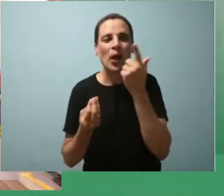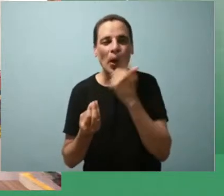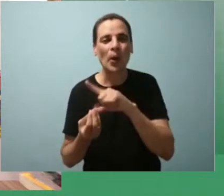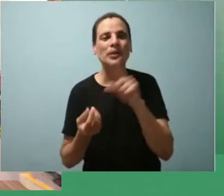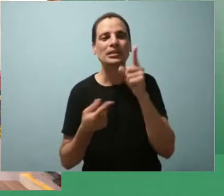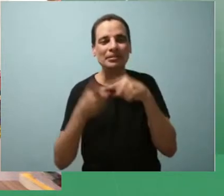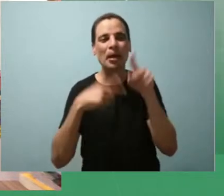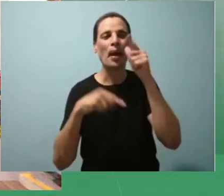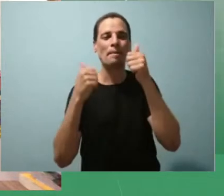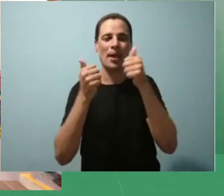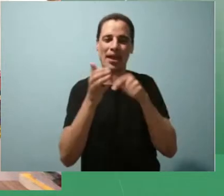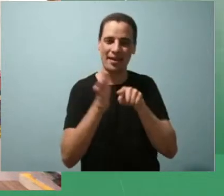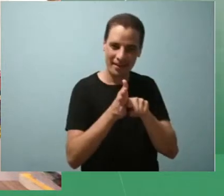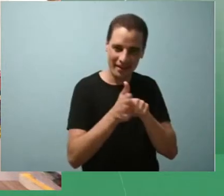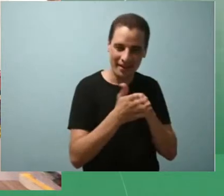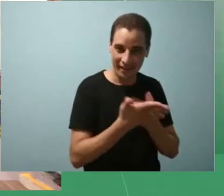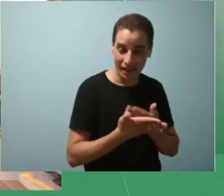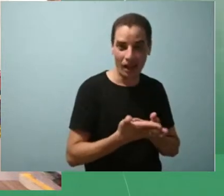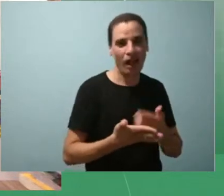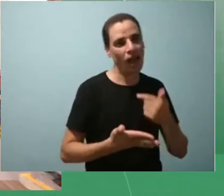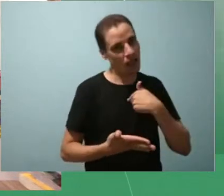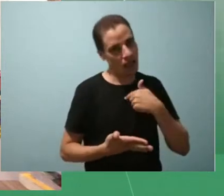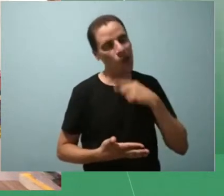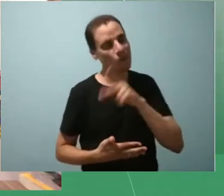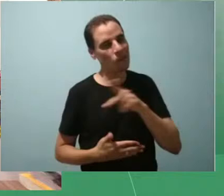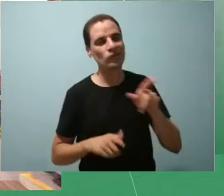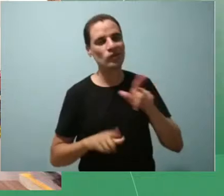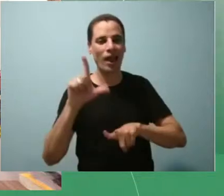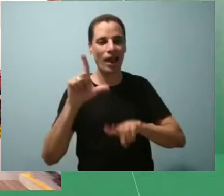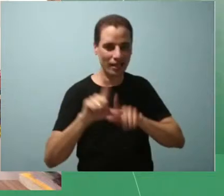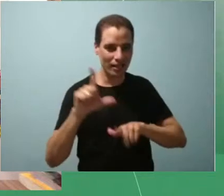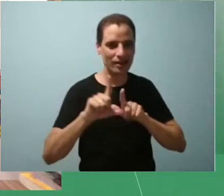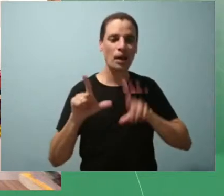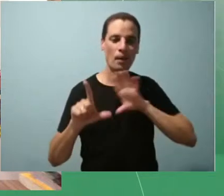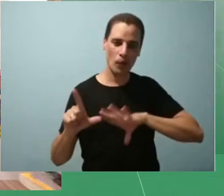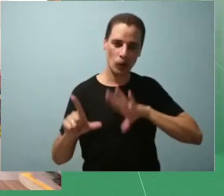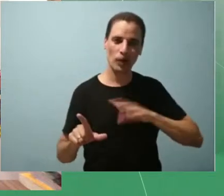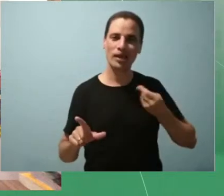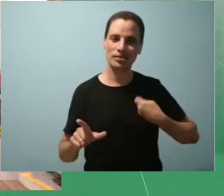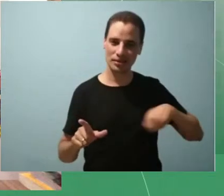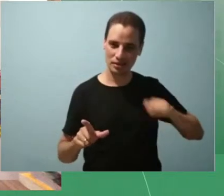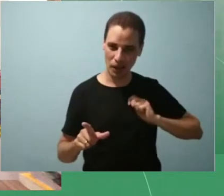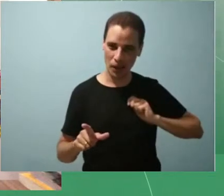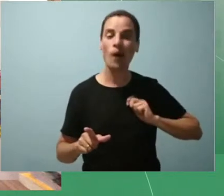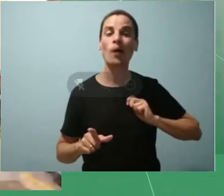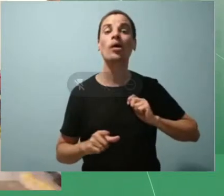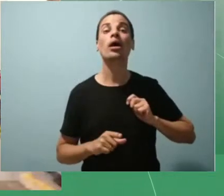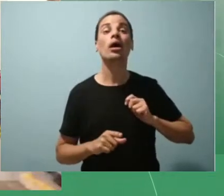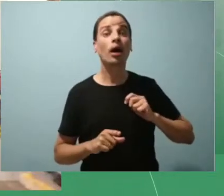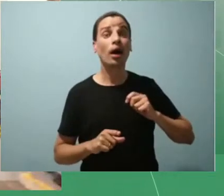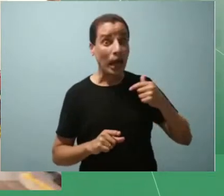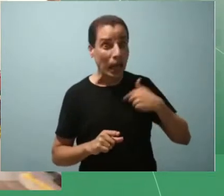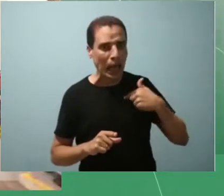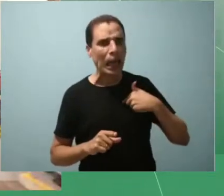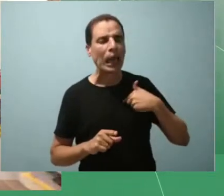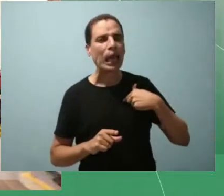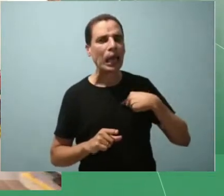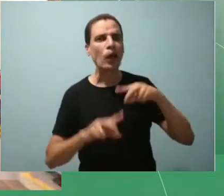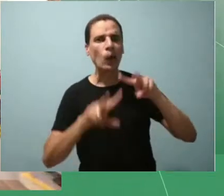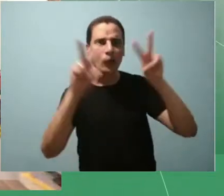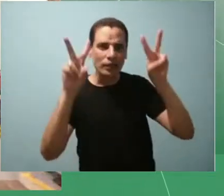professora de letras português espanhol e essa temática da variação linguística ela é